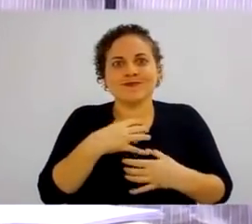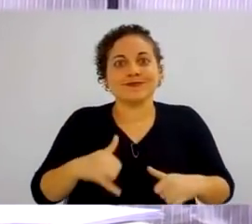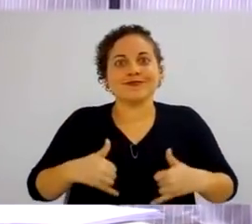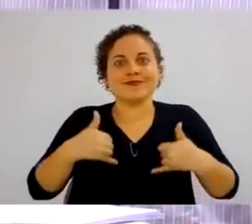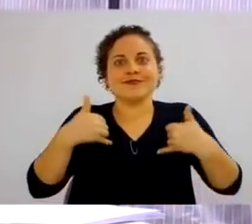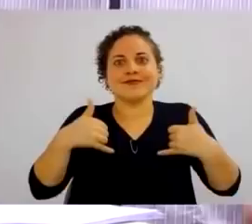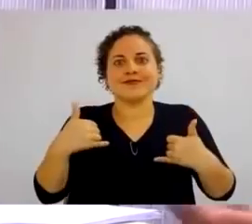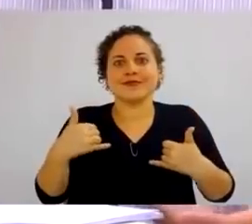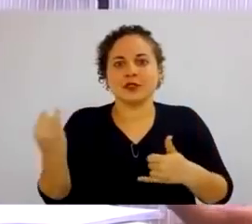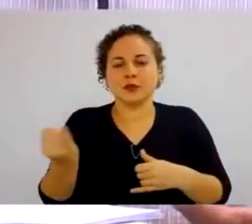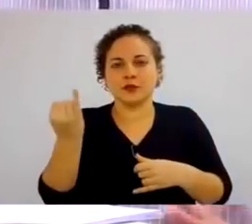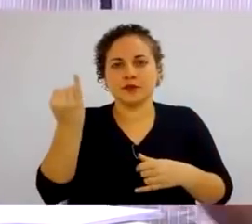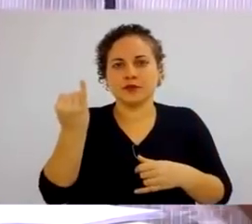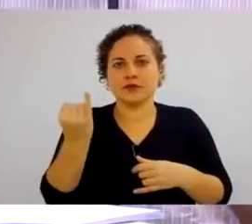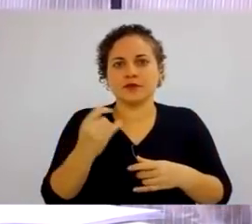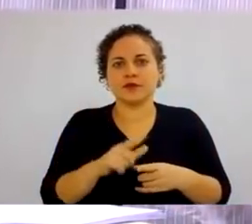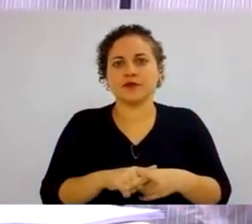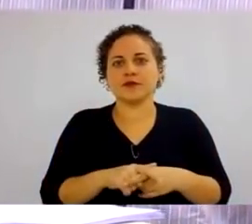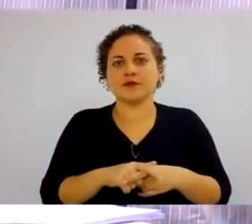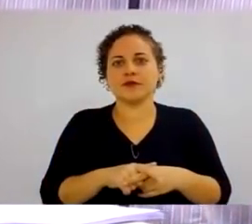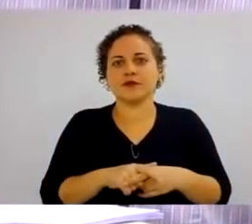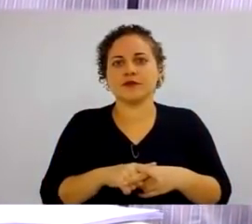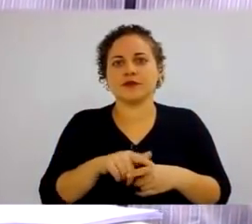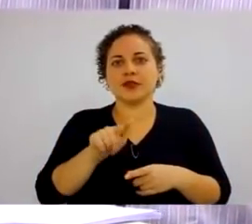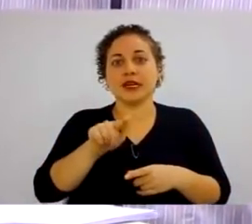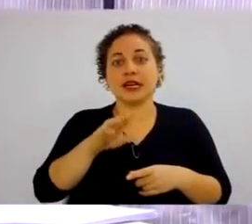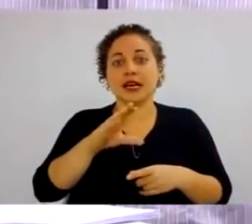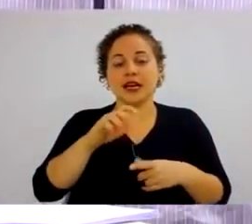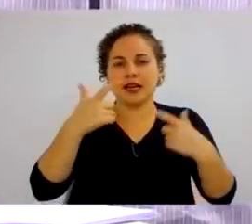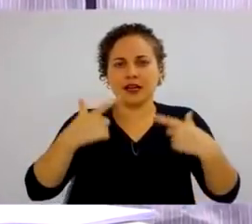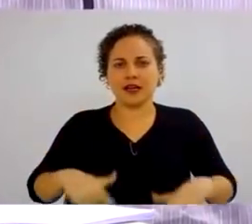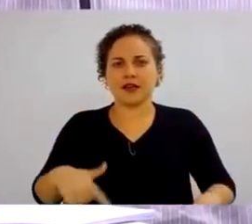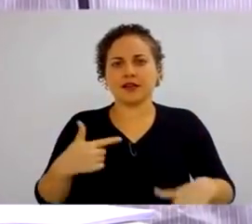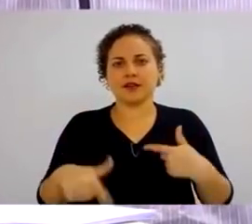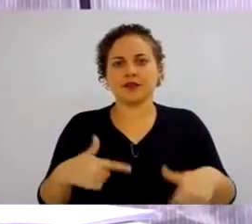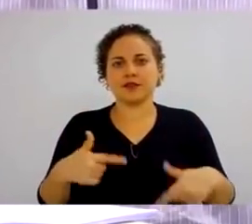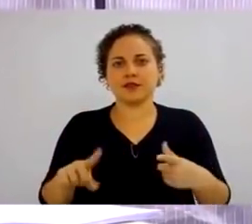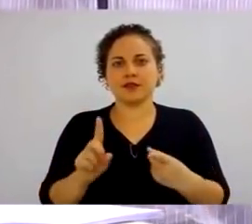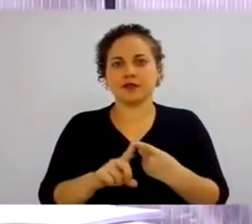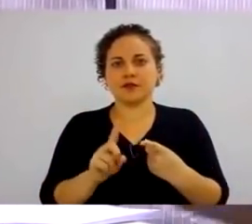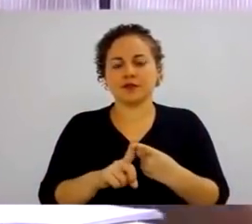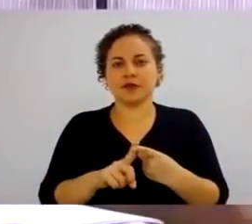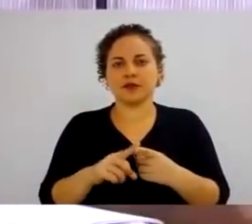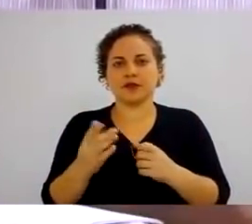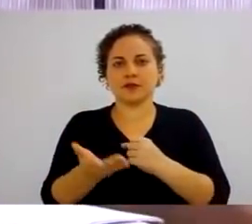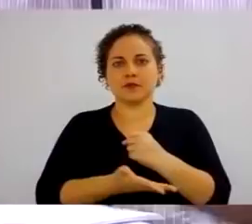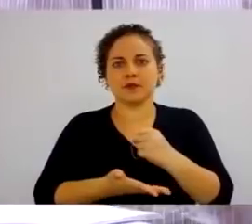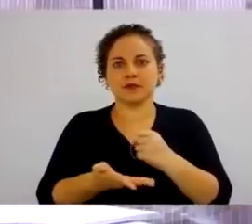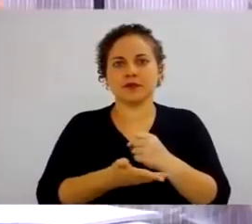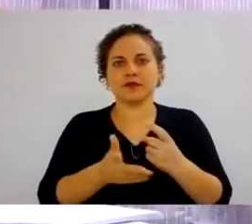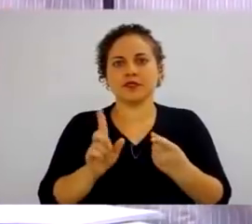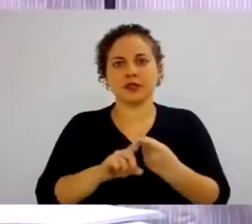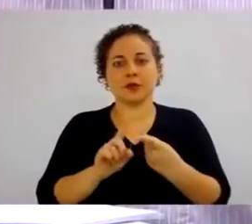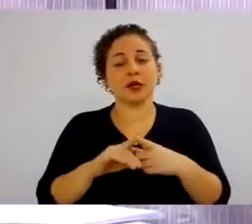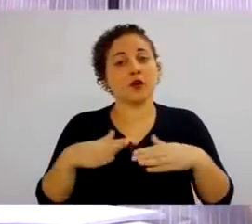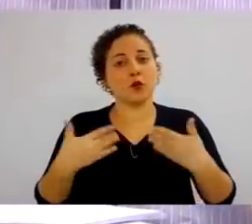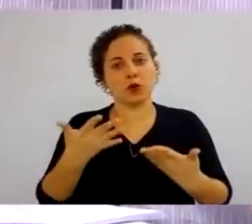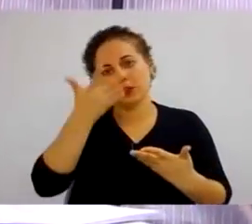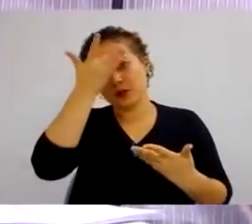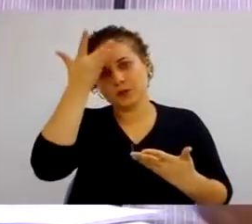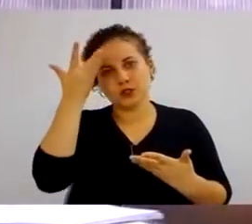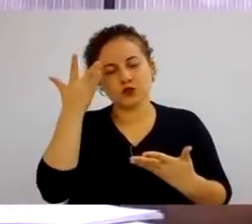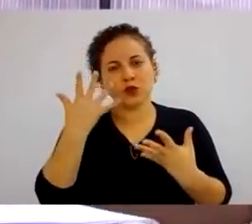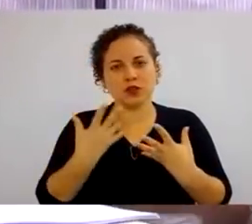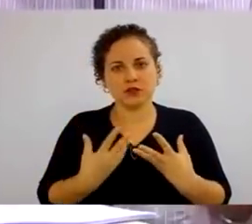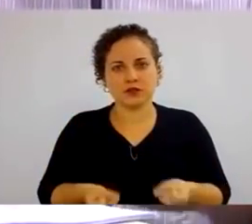Diante disto, a remuneração está baseada em cargos e baseada em competências. Baseada em cargos é quando a